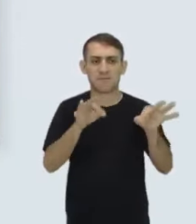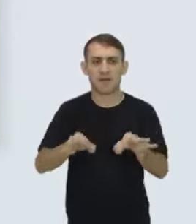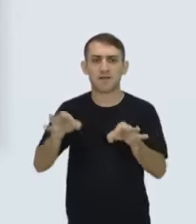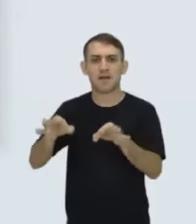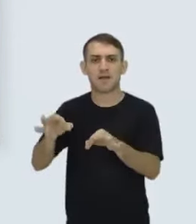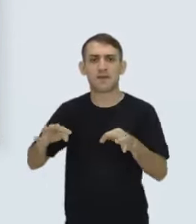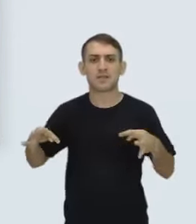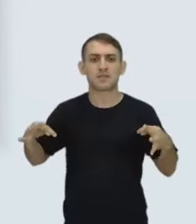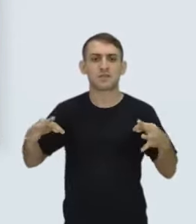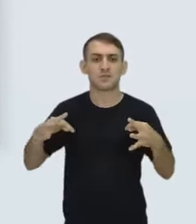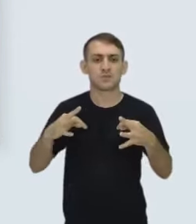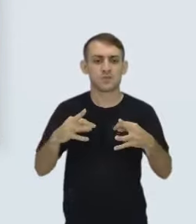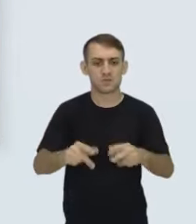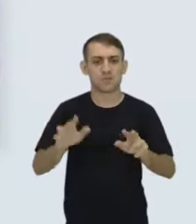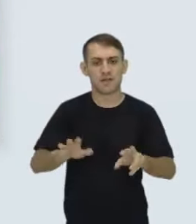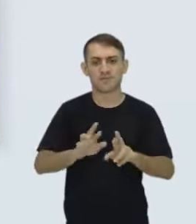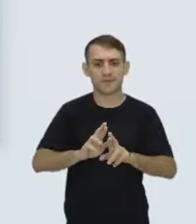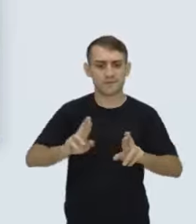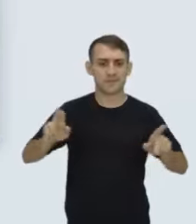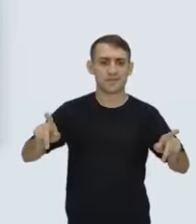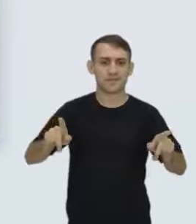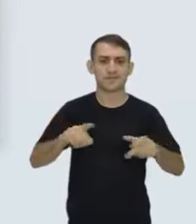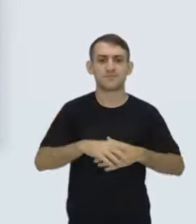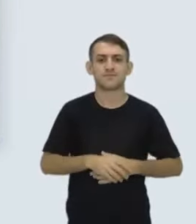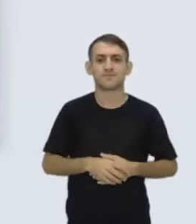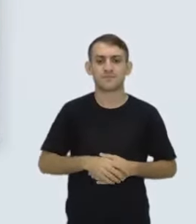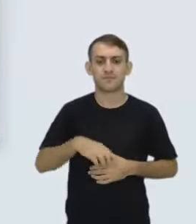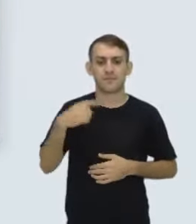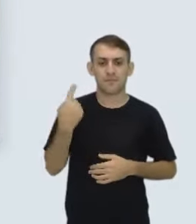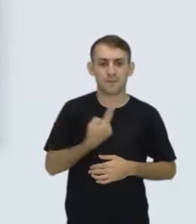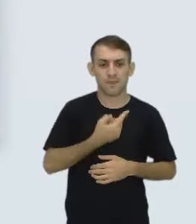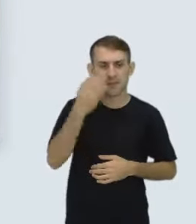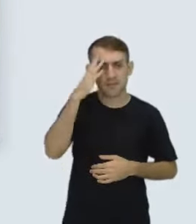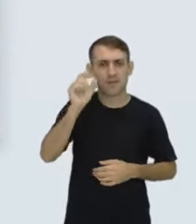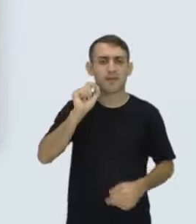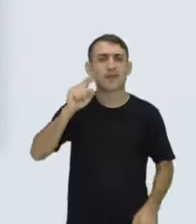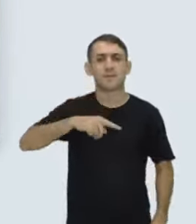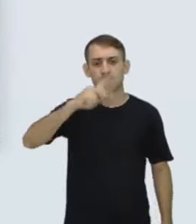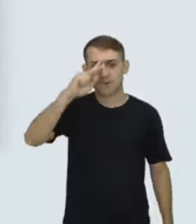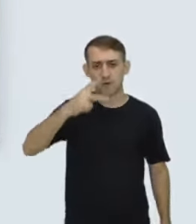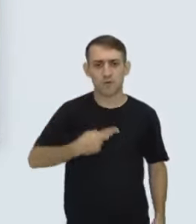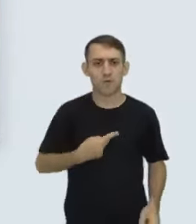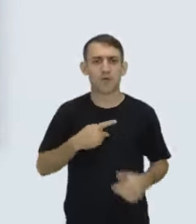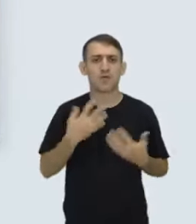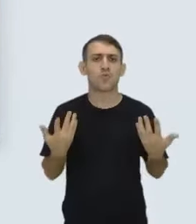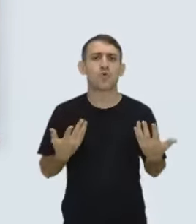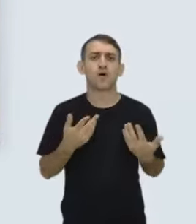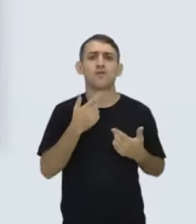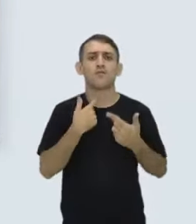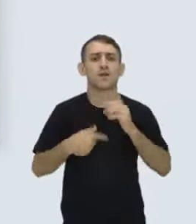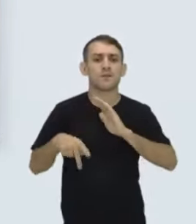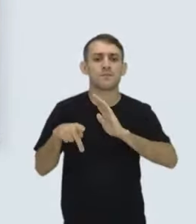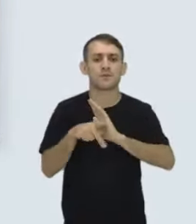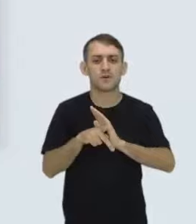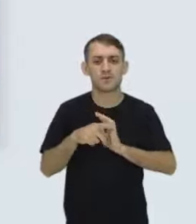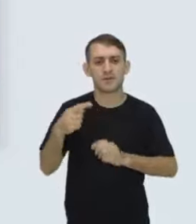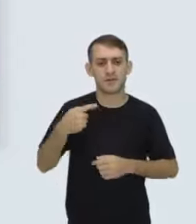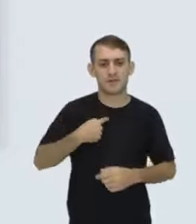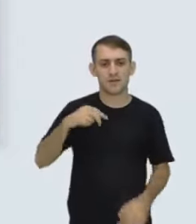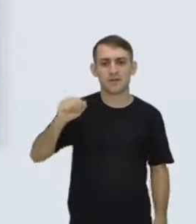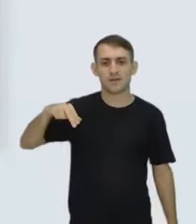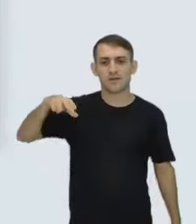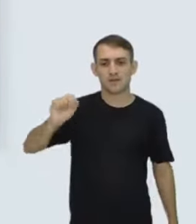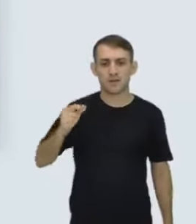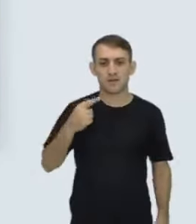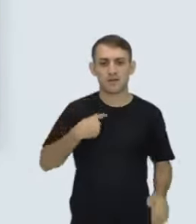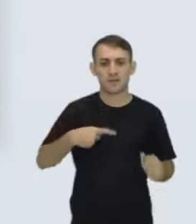assim. Mas não, é o que vai ficar mais fácil pra você, sabe? Três. Saiba quem você é e quais são os seus papéis. Bom, eu sou a Ana Lídia,